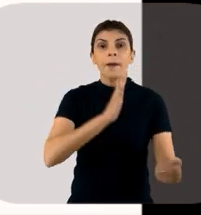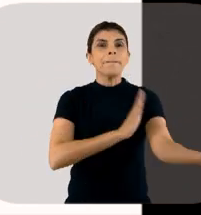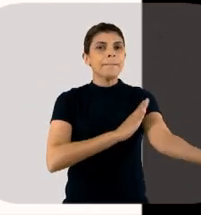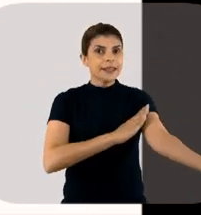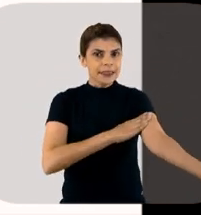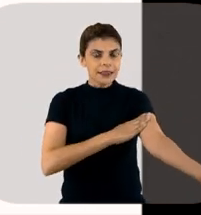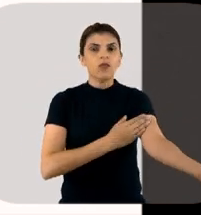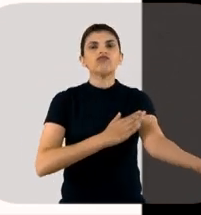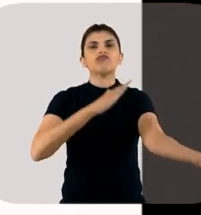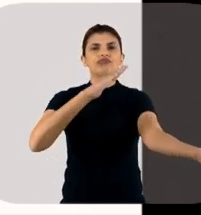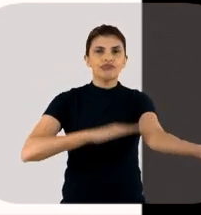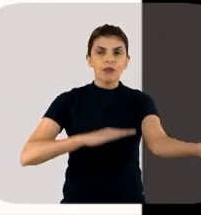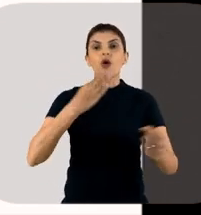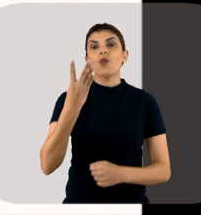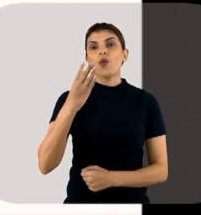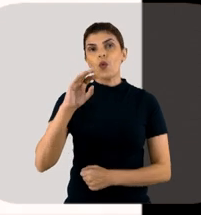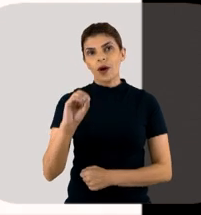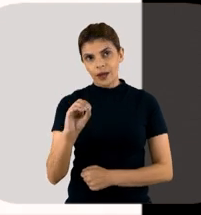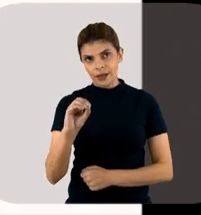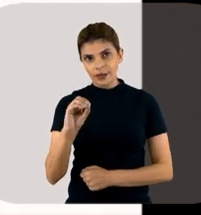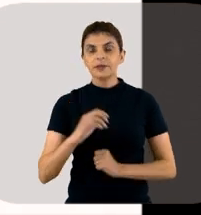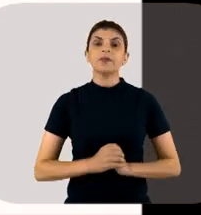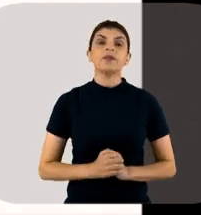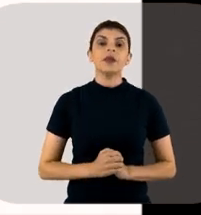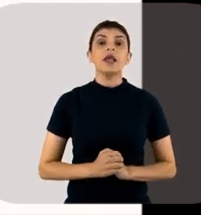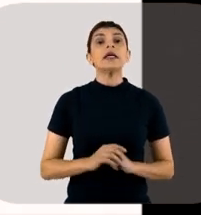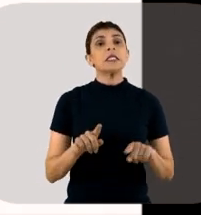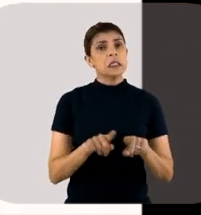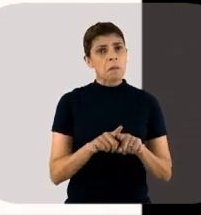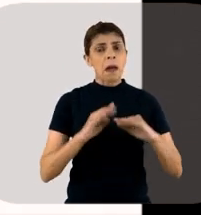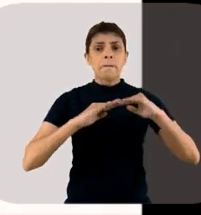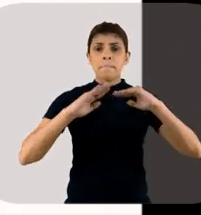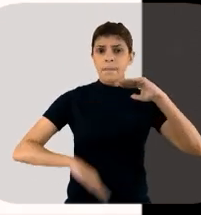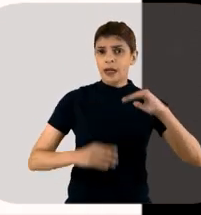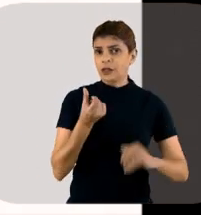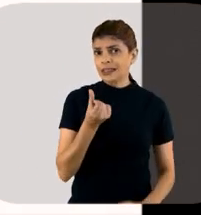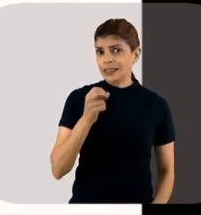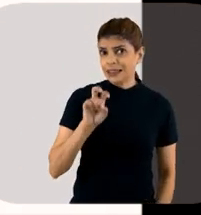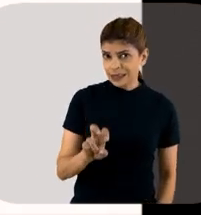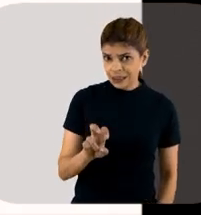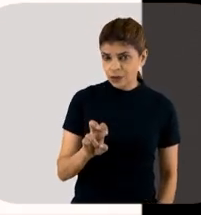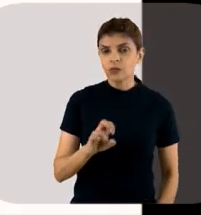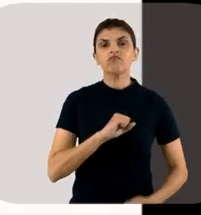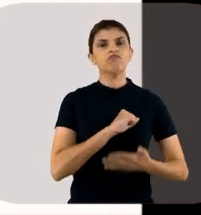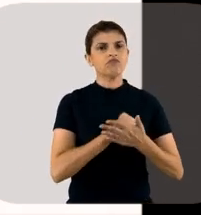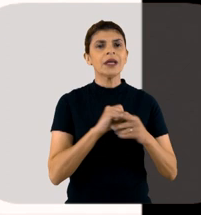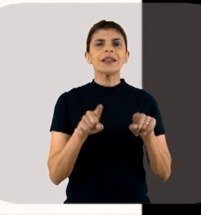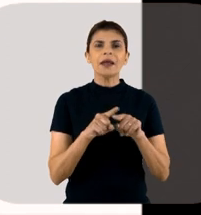ou a queda da pressão sistólica em 40 milímetros de mercúrio, uma PAM abaixo de 65,